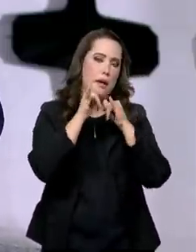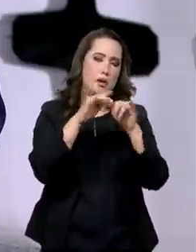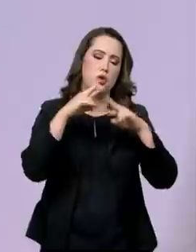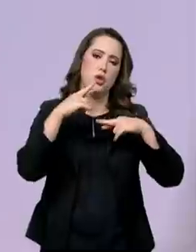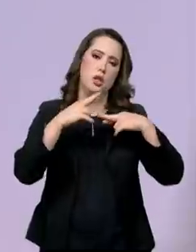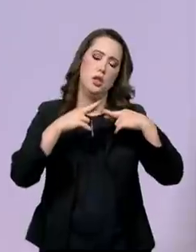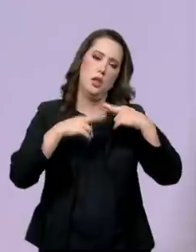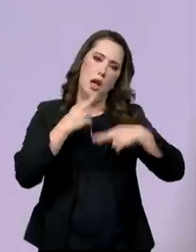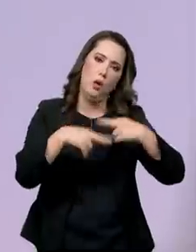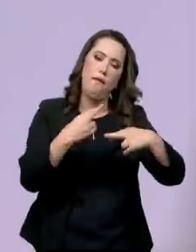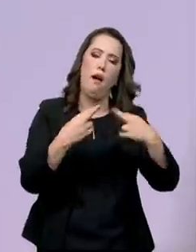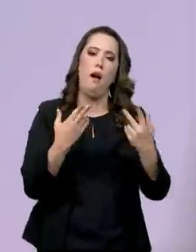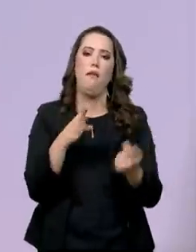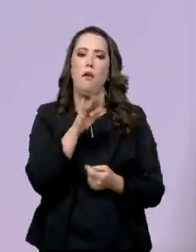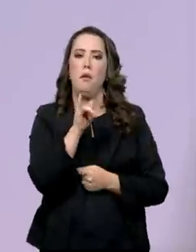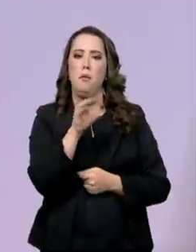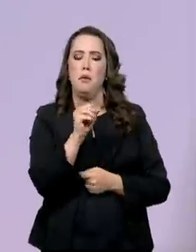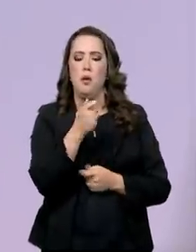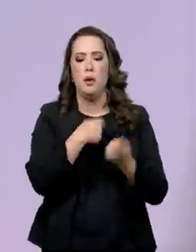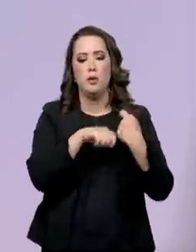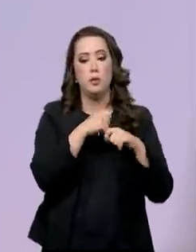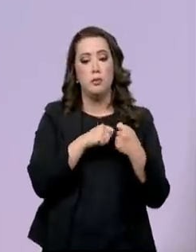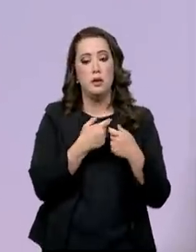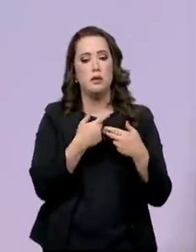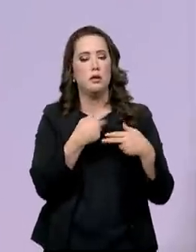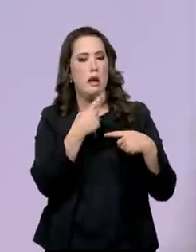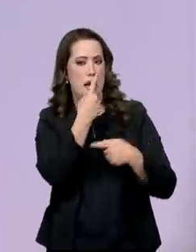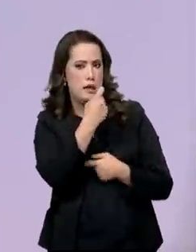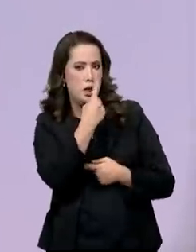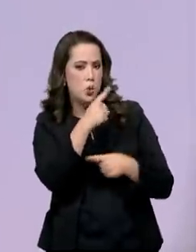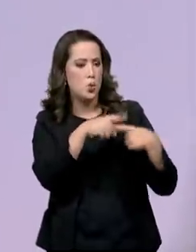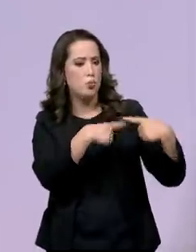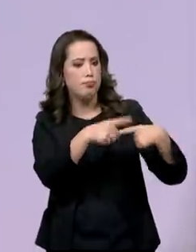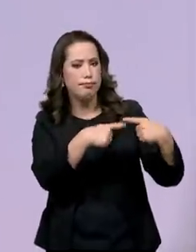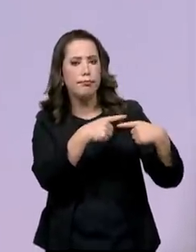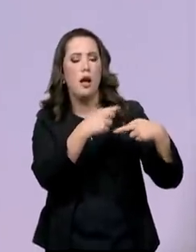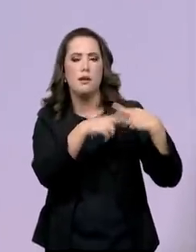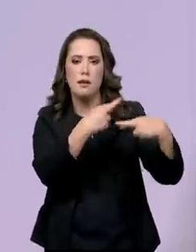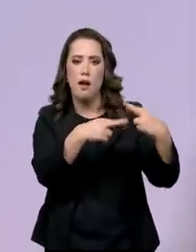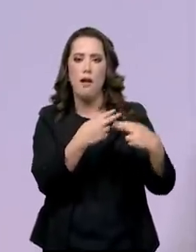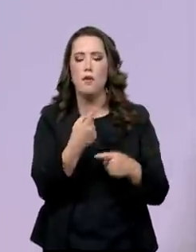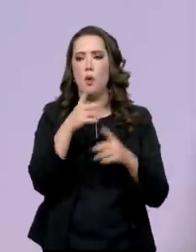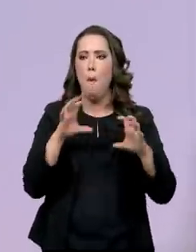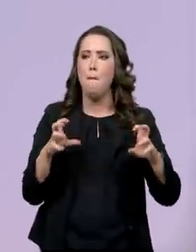bioeconomia, toda a parte de transformação de resíduos sólidos, etc. Poluição.